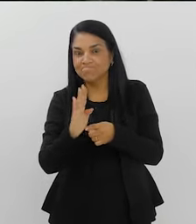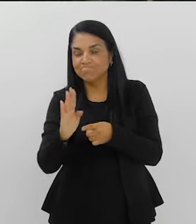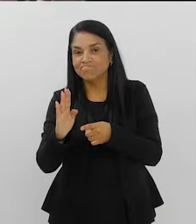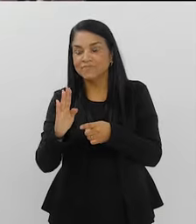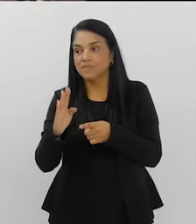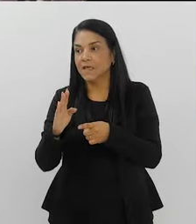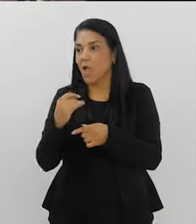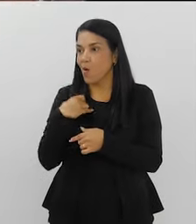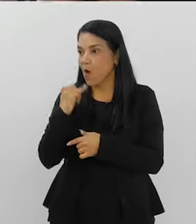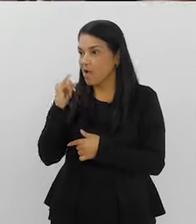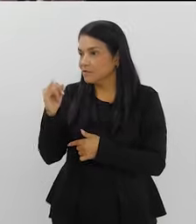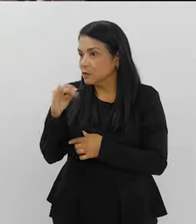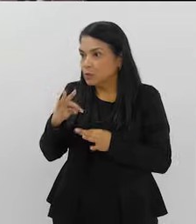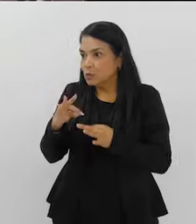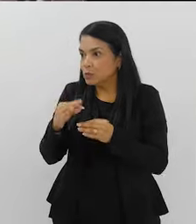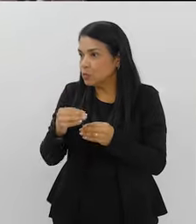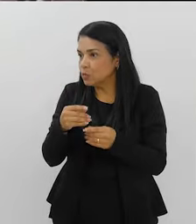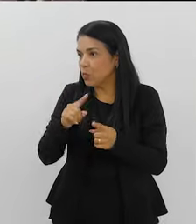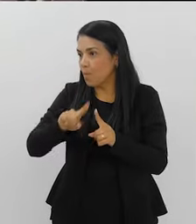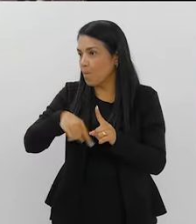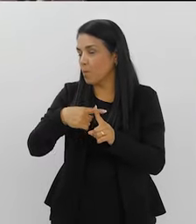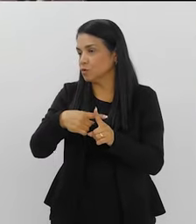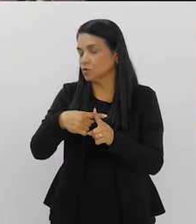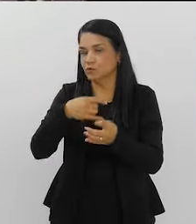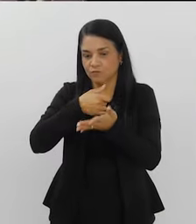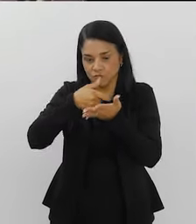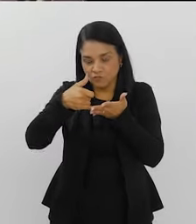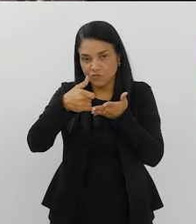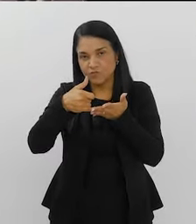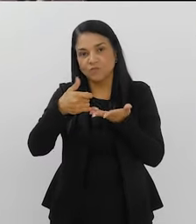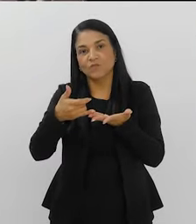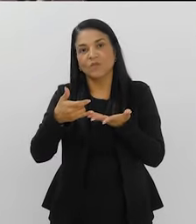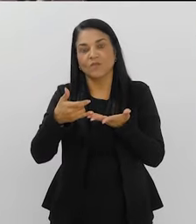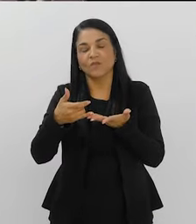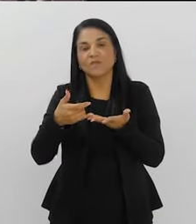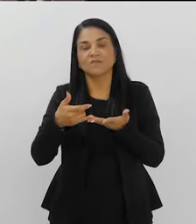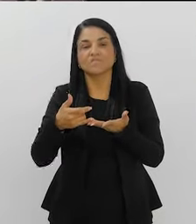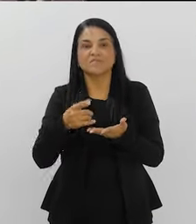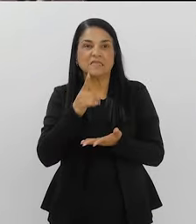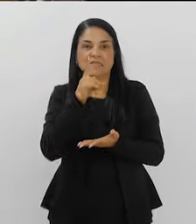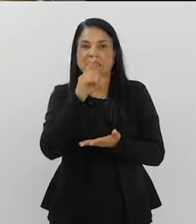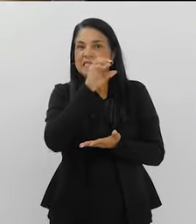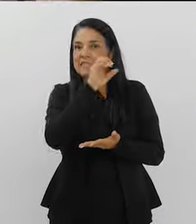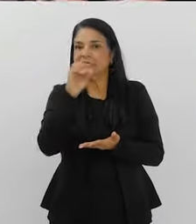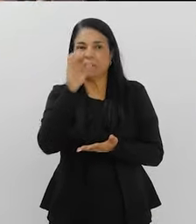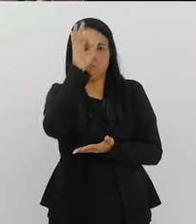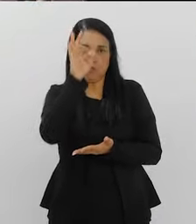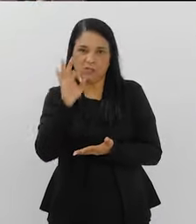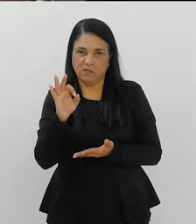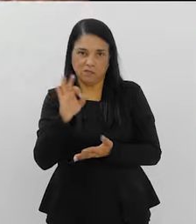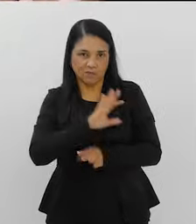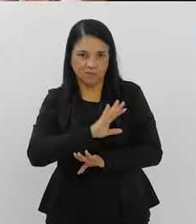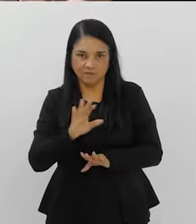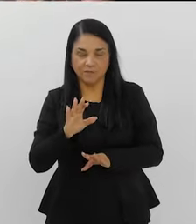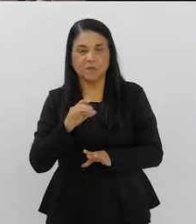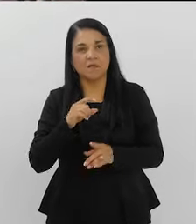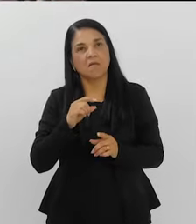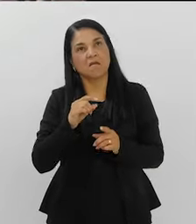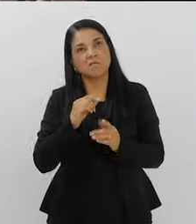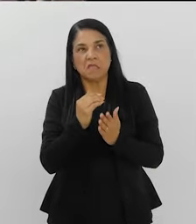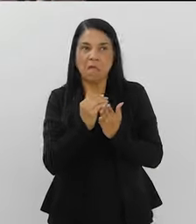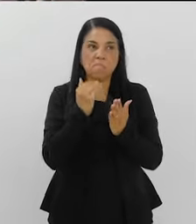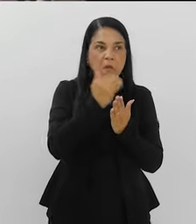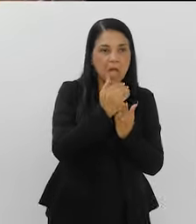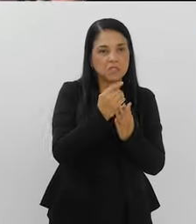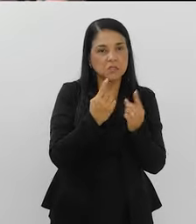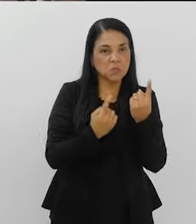Pode ser que tenha algumas, não tenha na outra, mas foi 100%. Foi 100%. Pode ser que você pegue mais, tenha mais? É uma outra pergunta, Será que